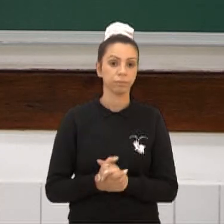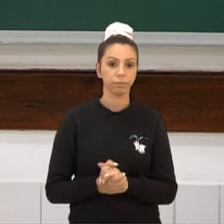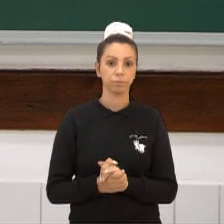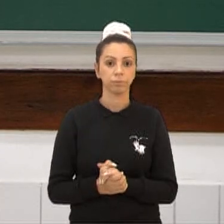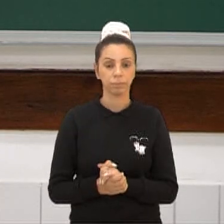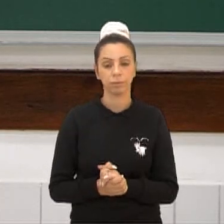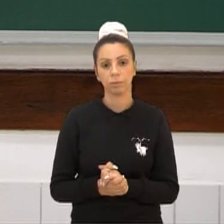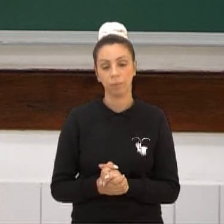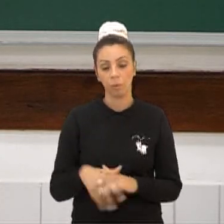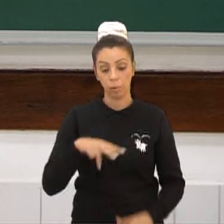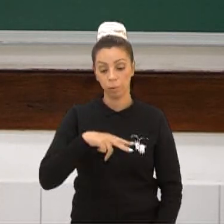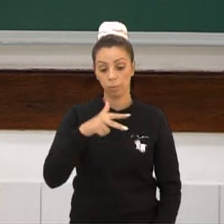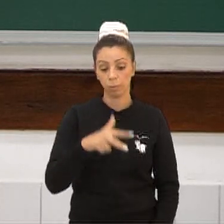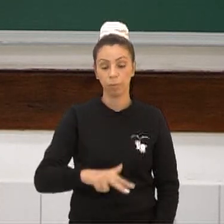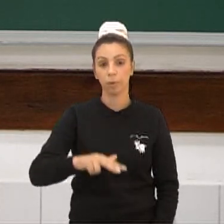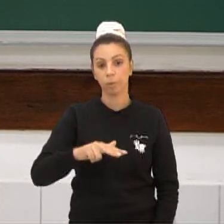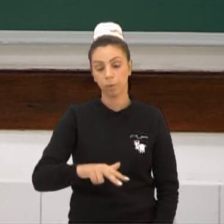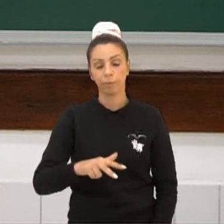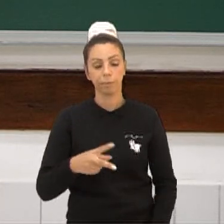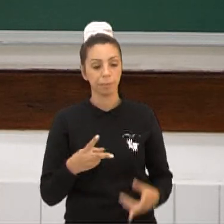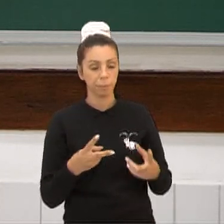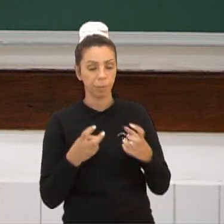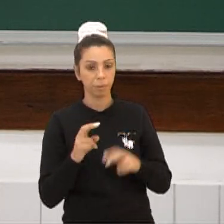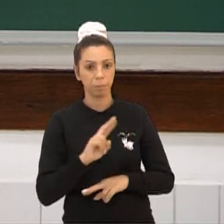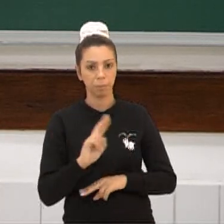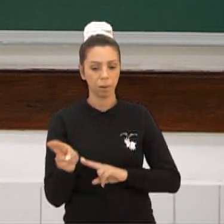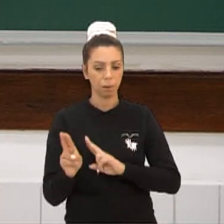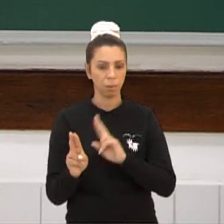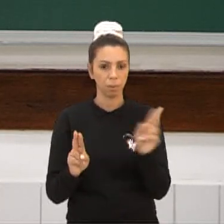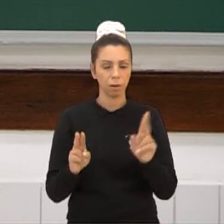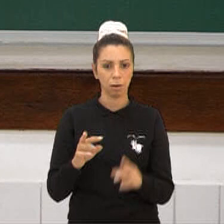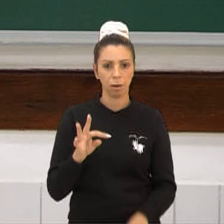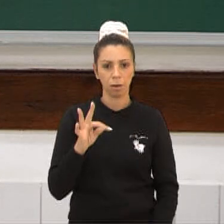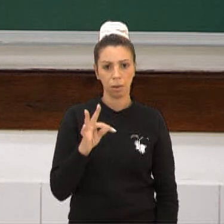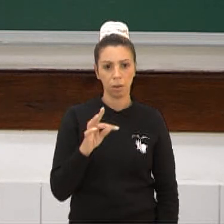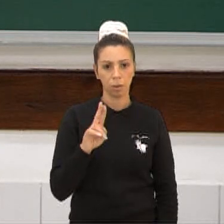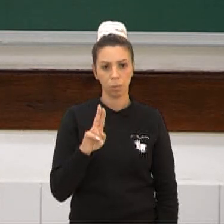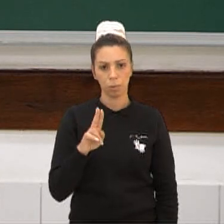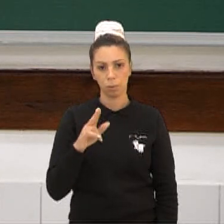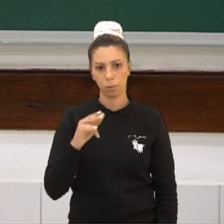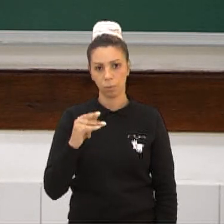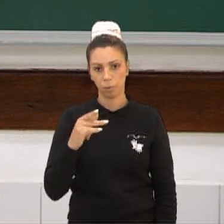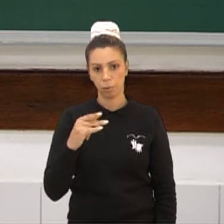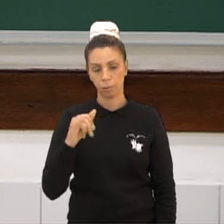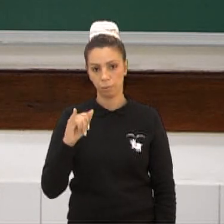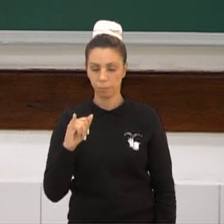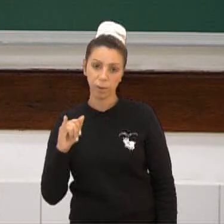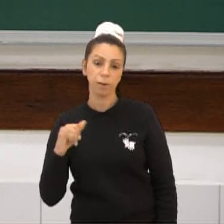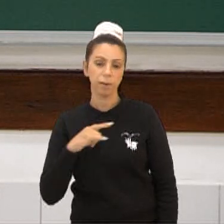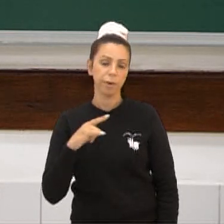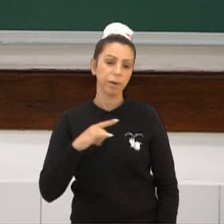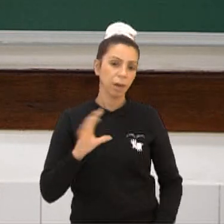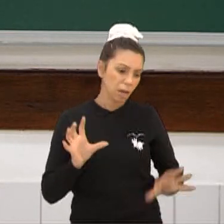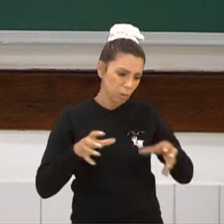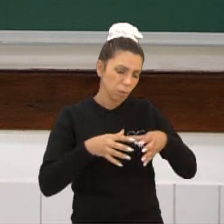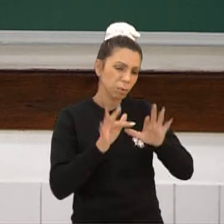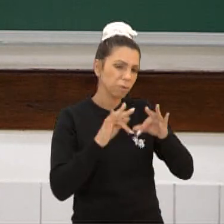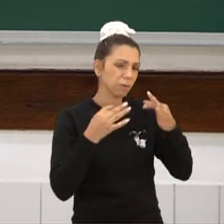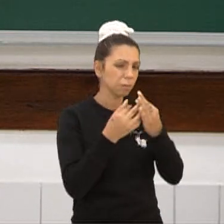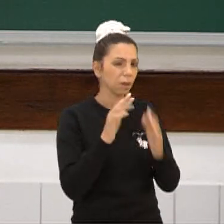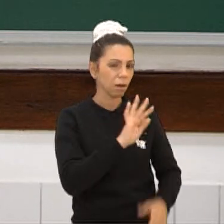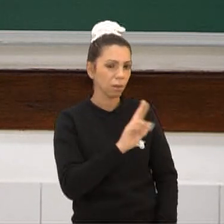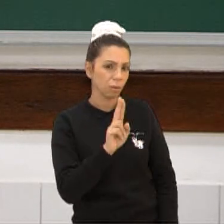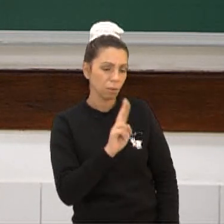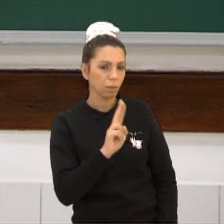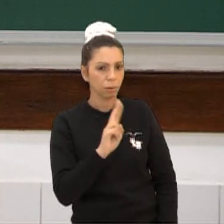Os próprios portugueses, vendo que seus nomes começavam com a palavra Tupi, que era exatamente a questão da linhagem deles, a questão do nome